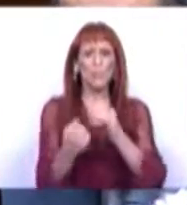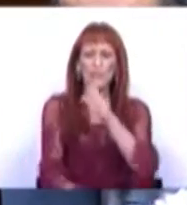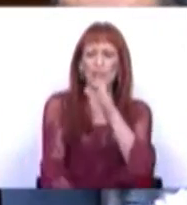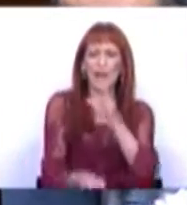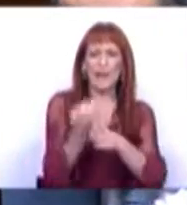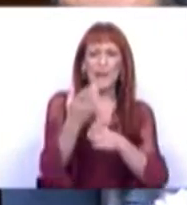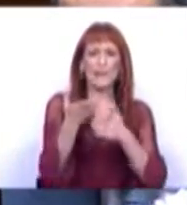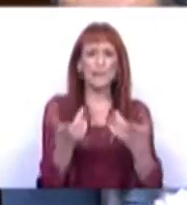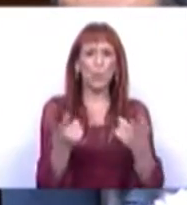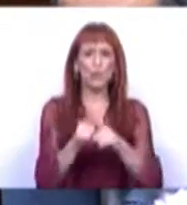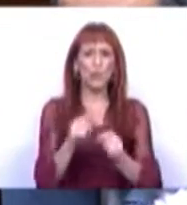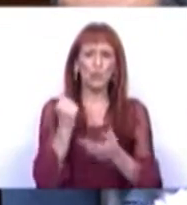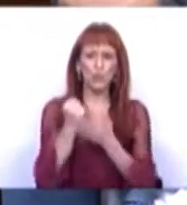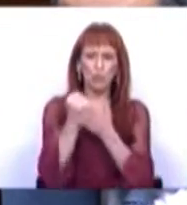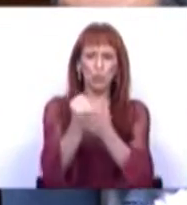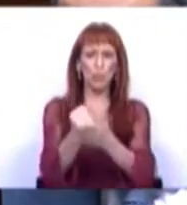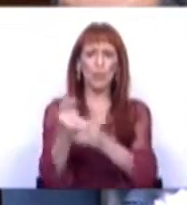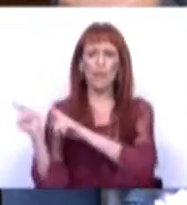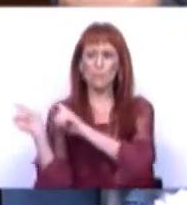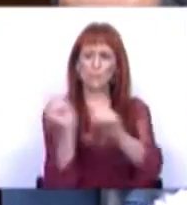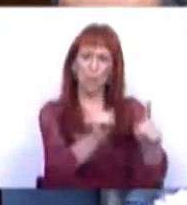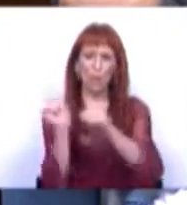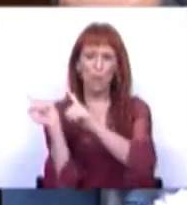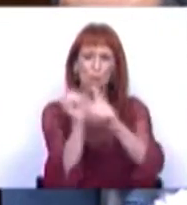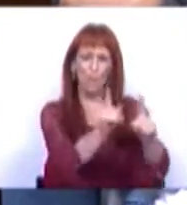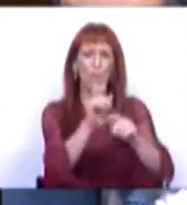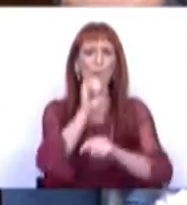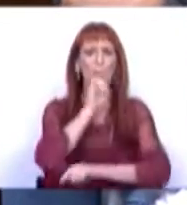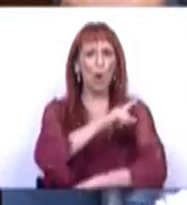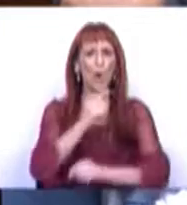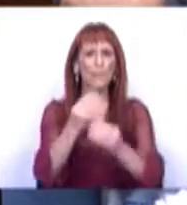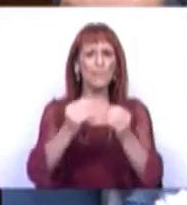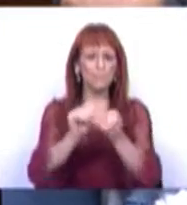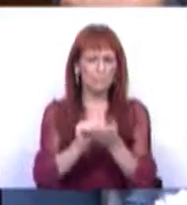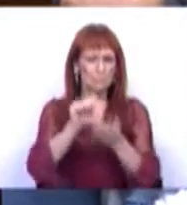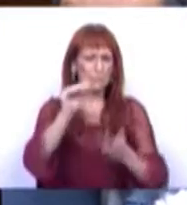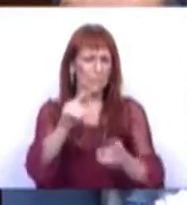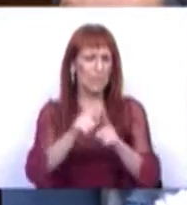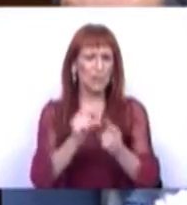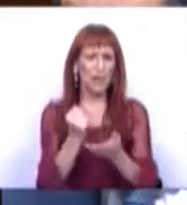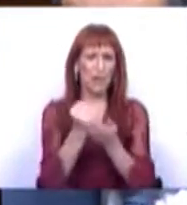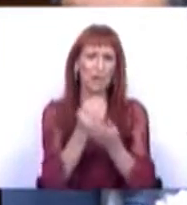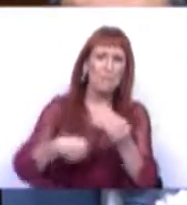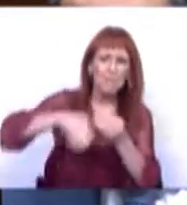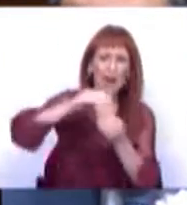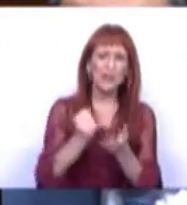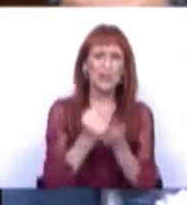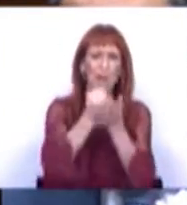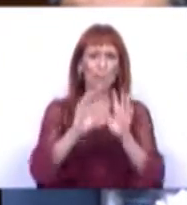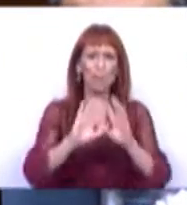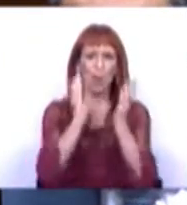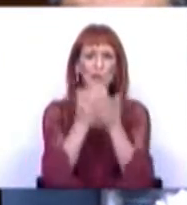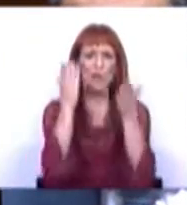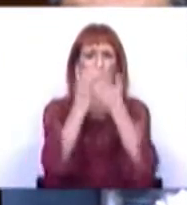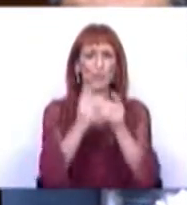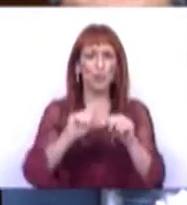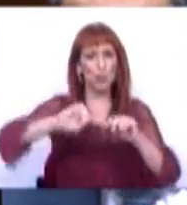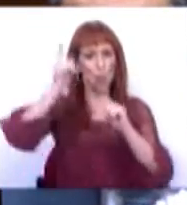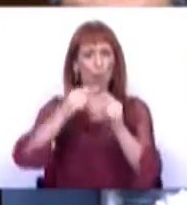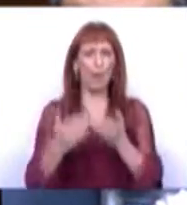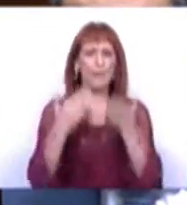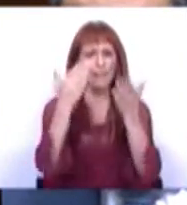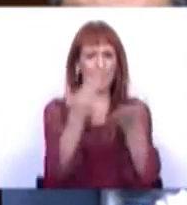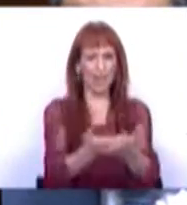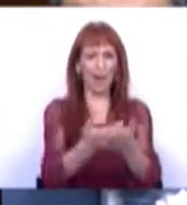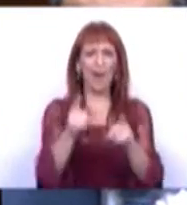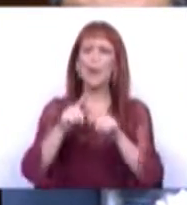criação de um subsídio de deslocação que possa acrescer à bolsa de estudo anualmente atribuída e que com isso